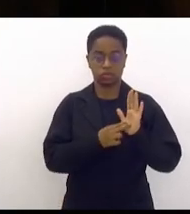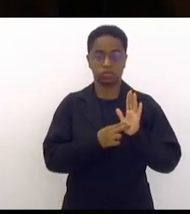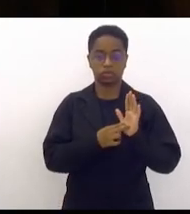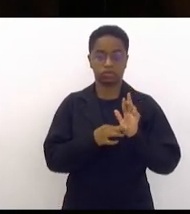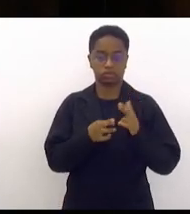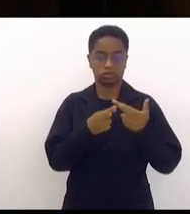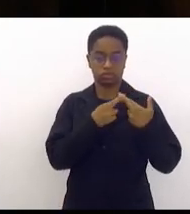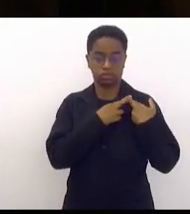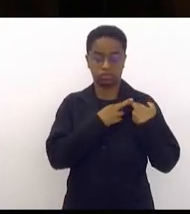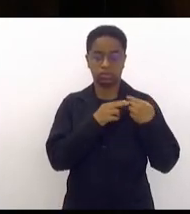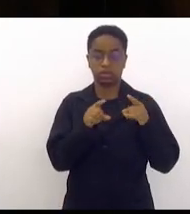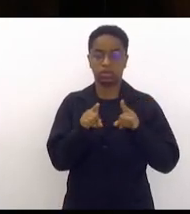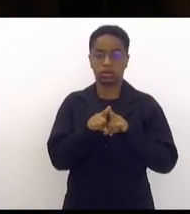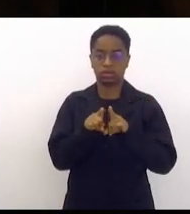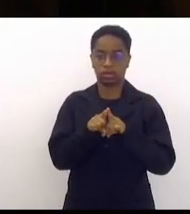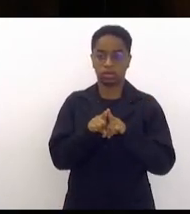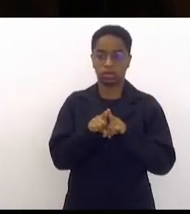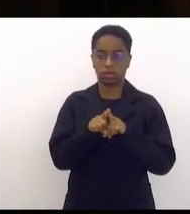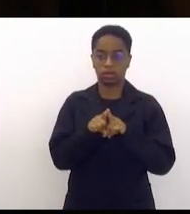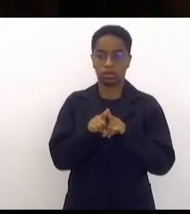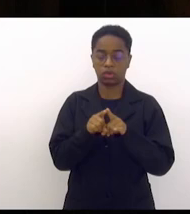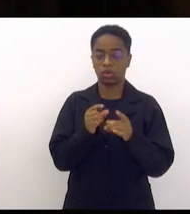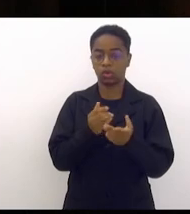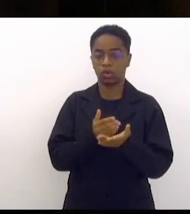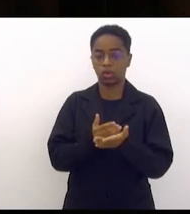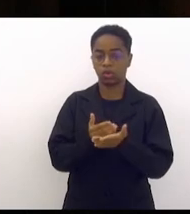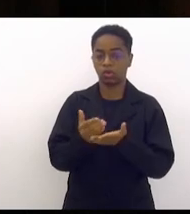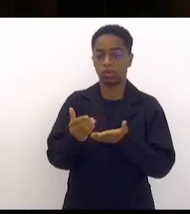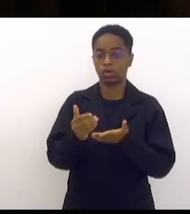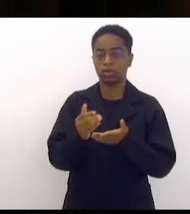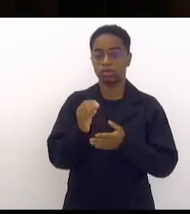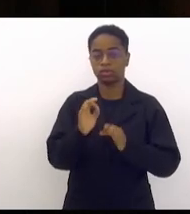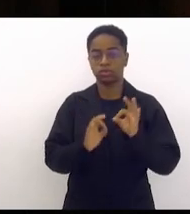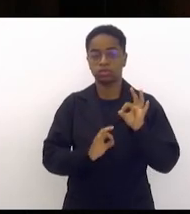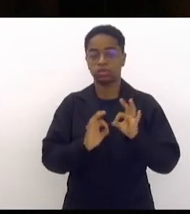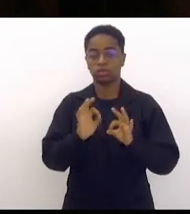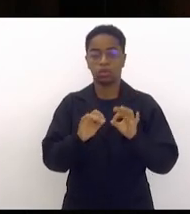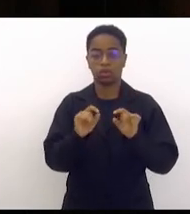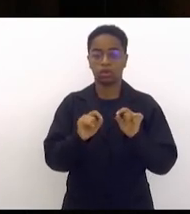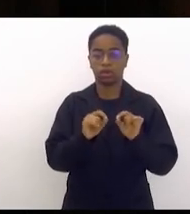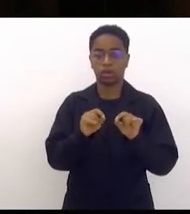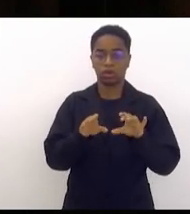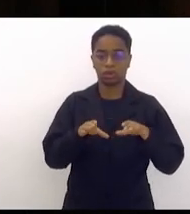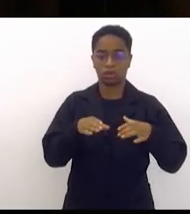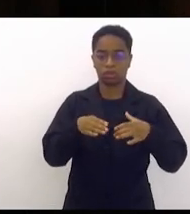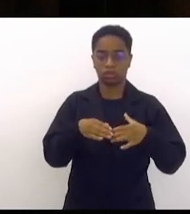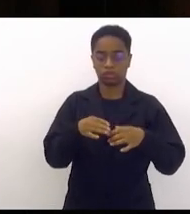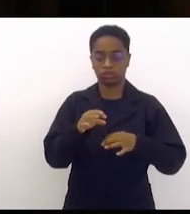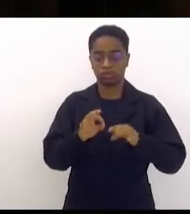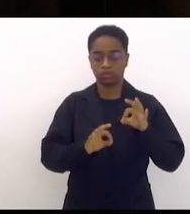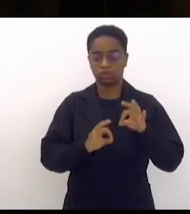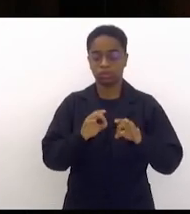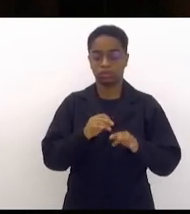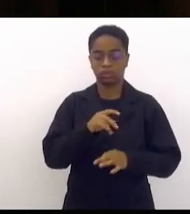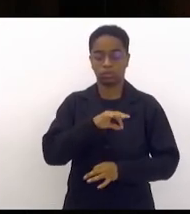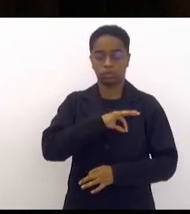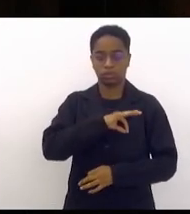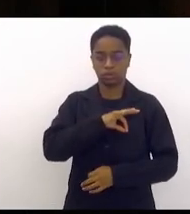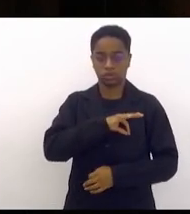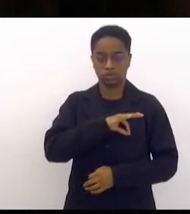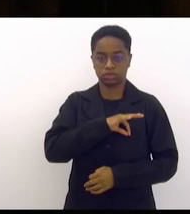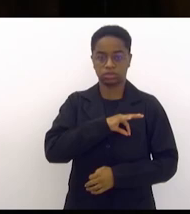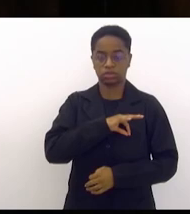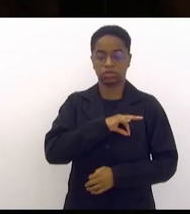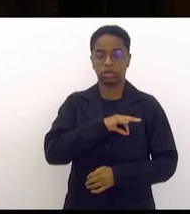passa a ele acumular direto o comando da PM e o comando da segurança pública